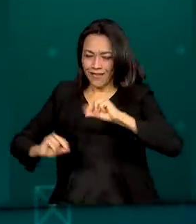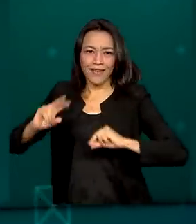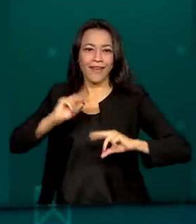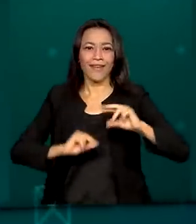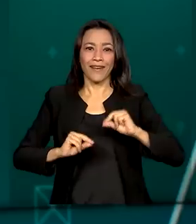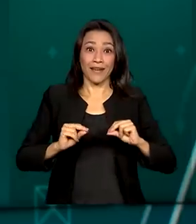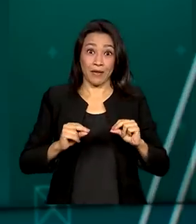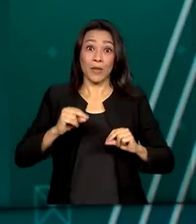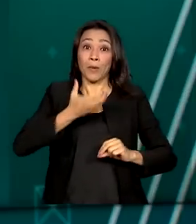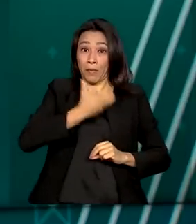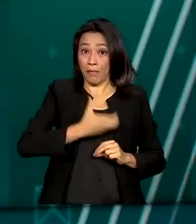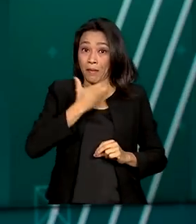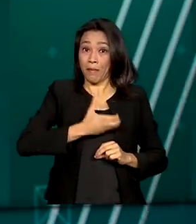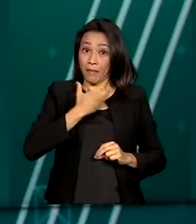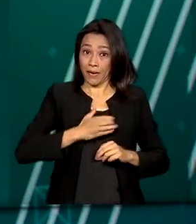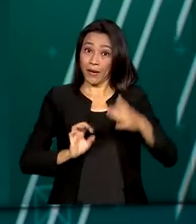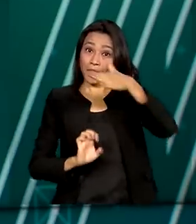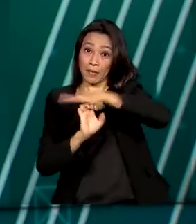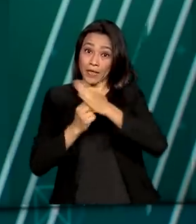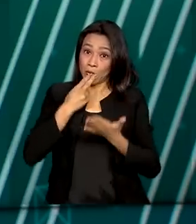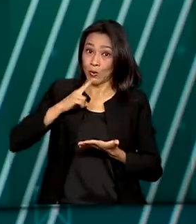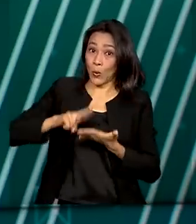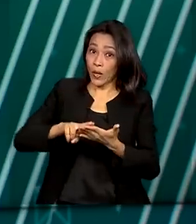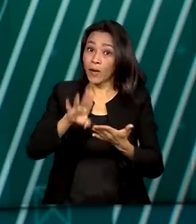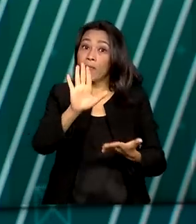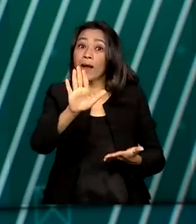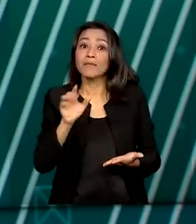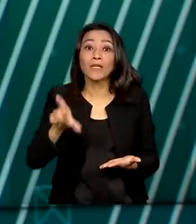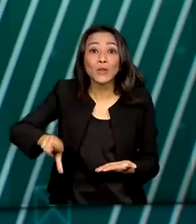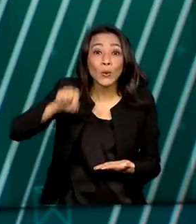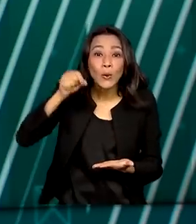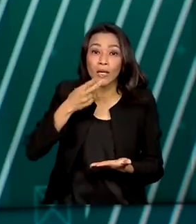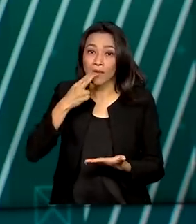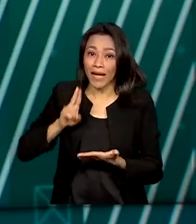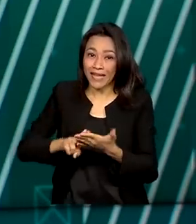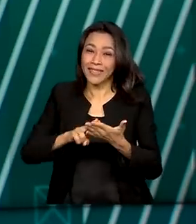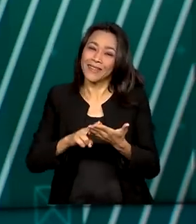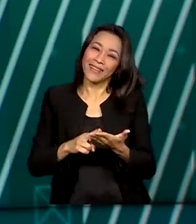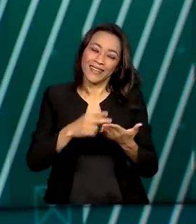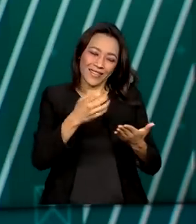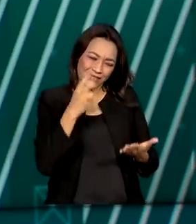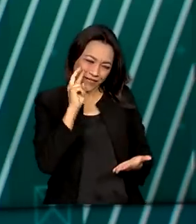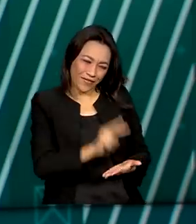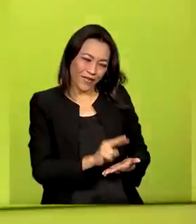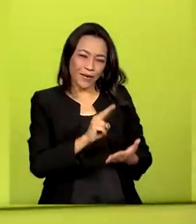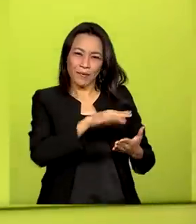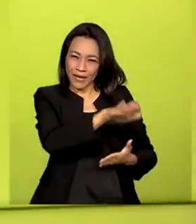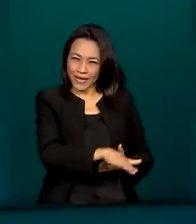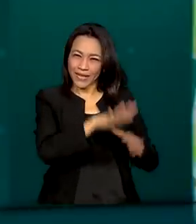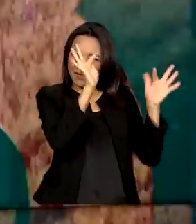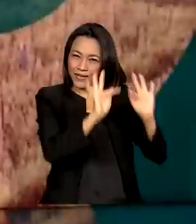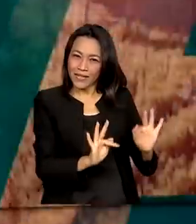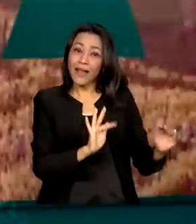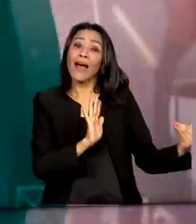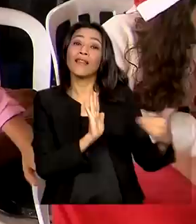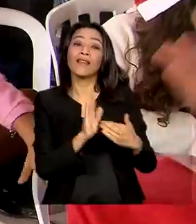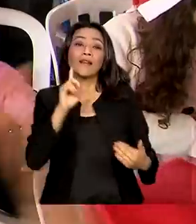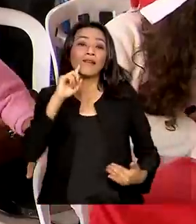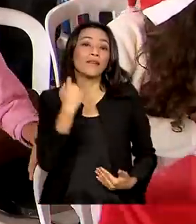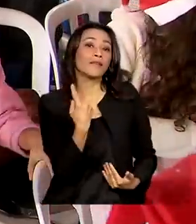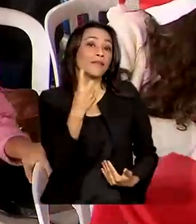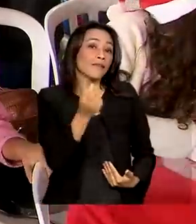Correios. Mas o prazo final para adotar uma cartinha e fazer uma criança feliz vai até 16 de dezembro.